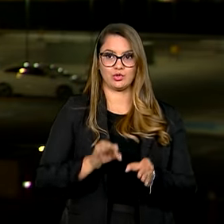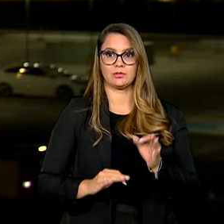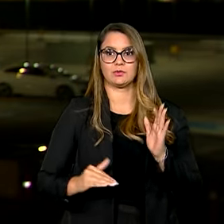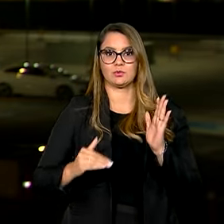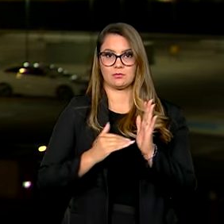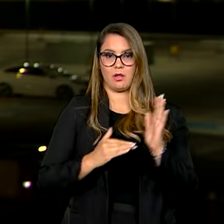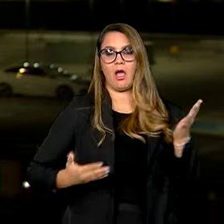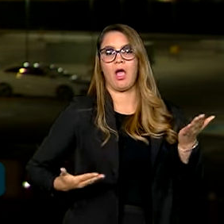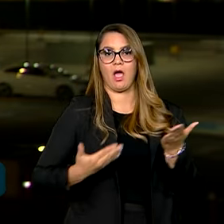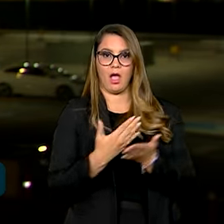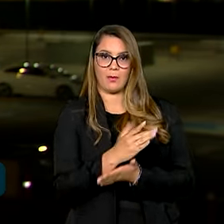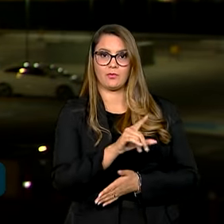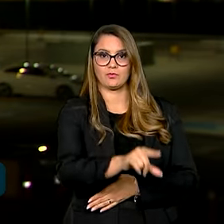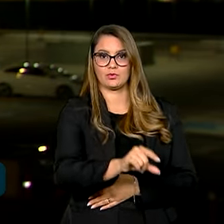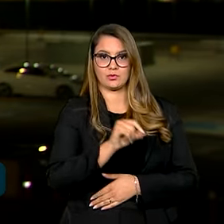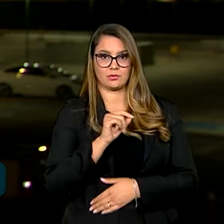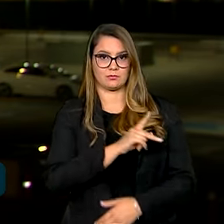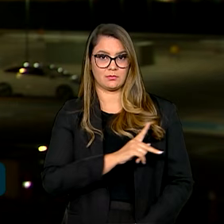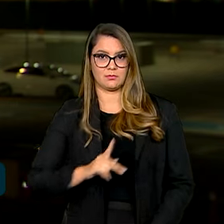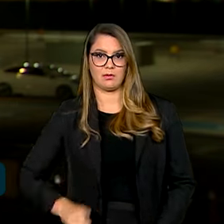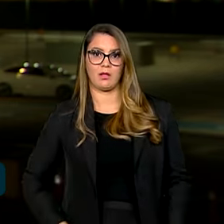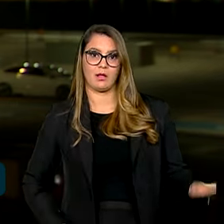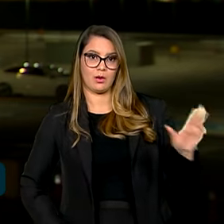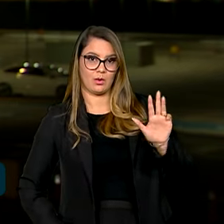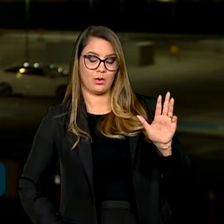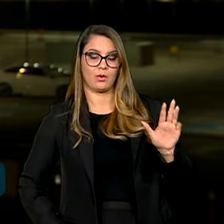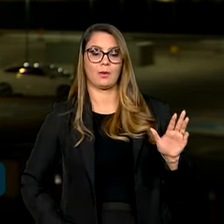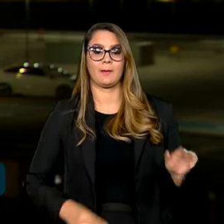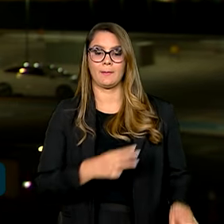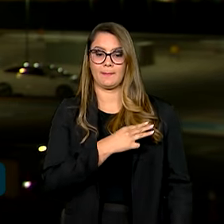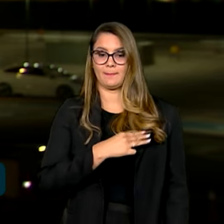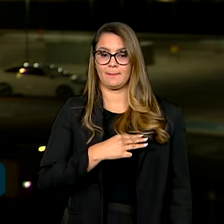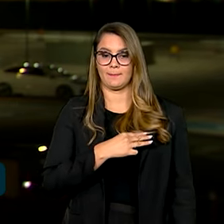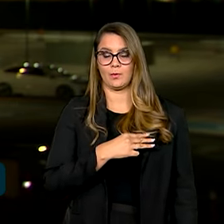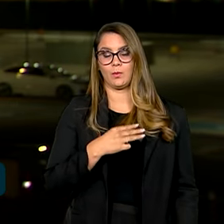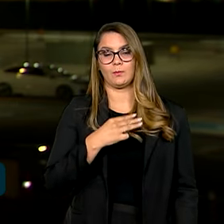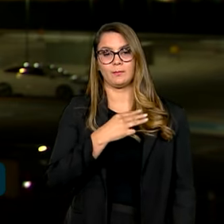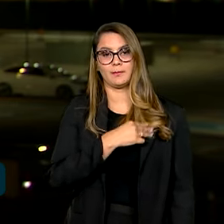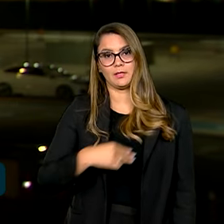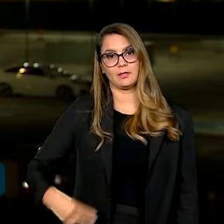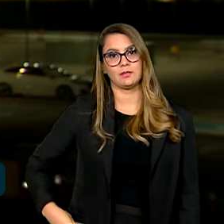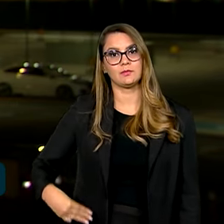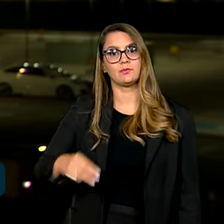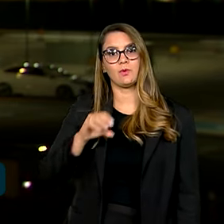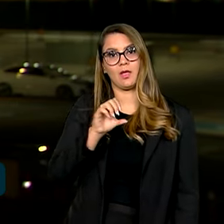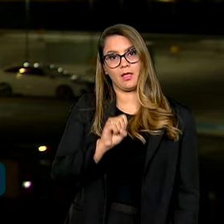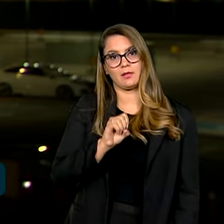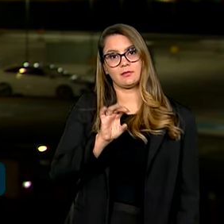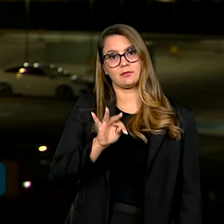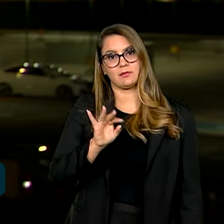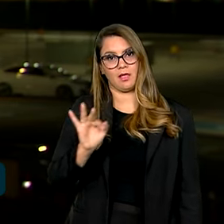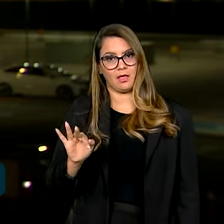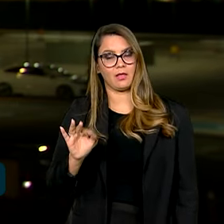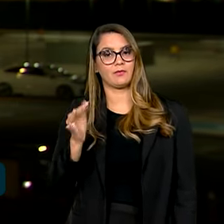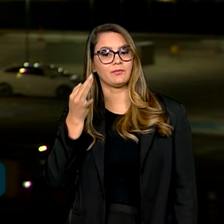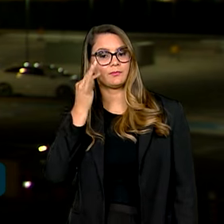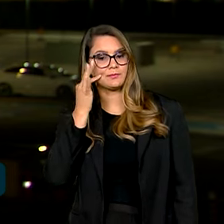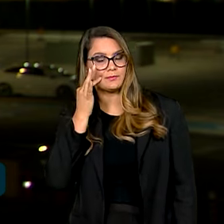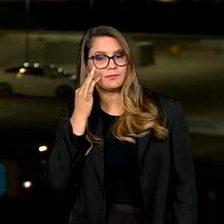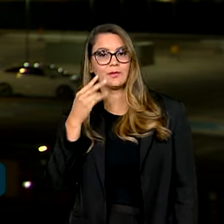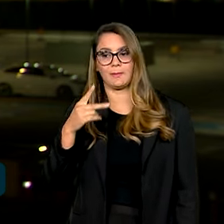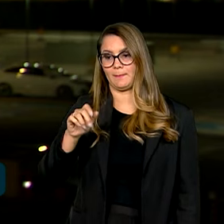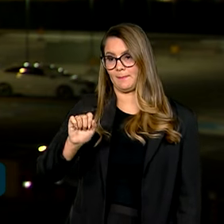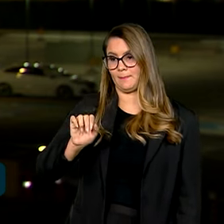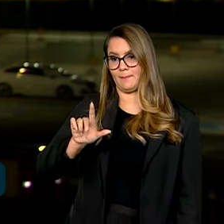aprovou os indicados pelo presidente Lula, a ministra do STF, Flávio Dino, e a Procuradoria Geral da República, Paulo Groné.